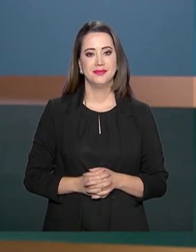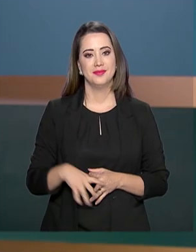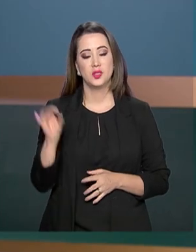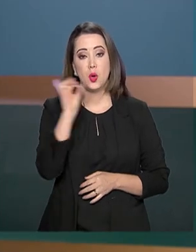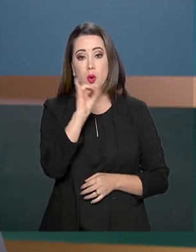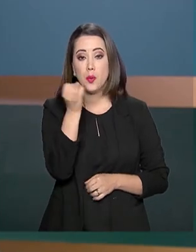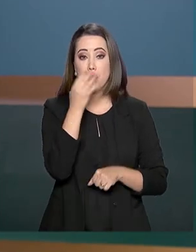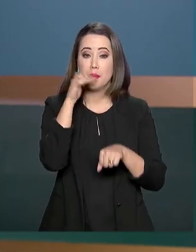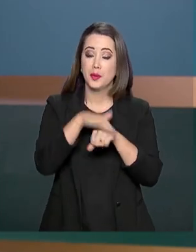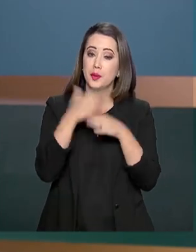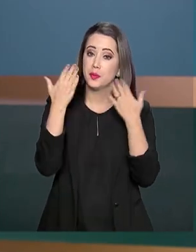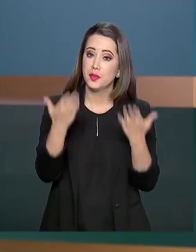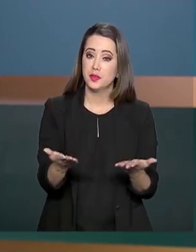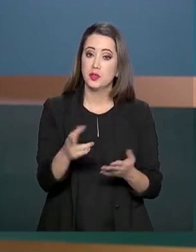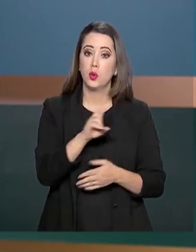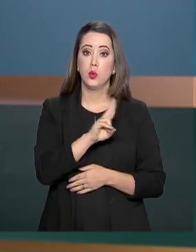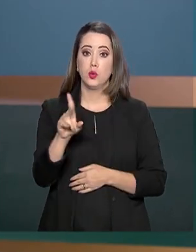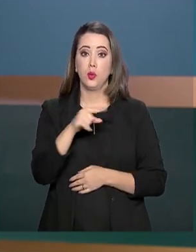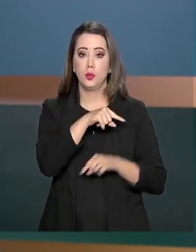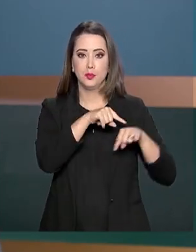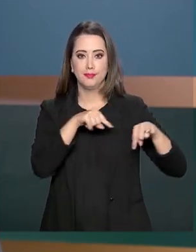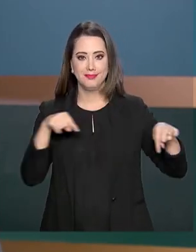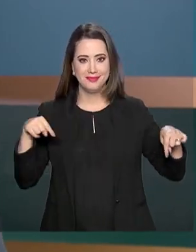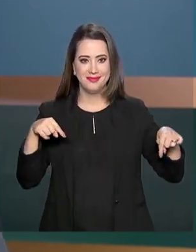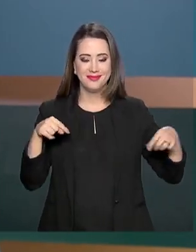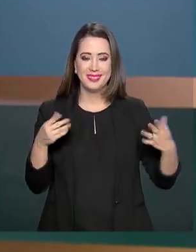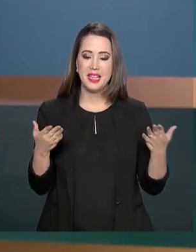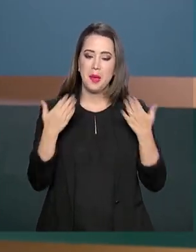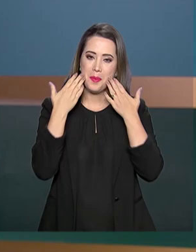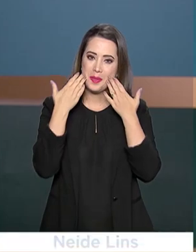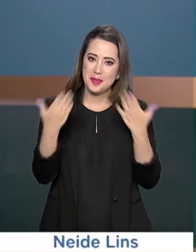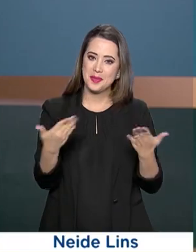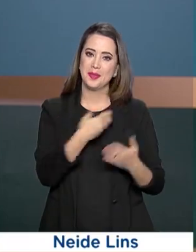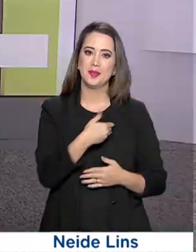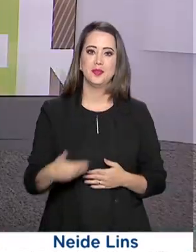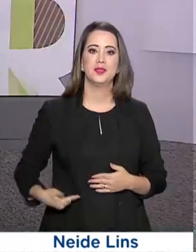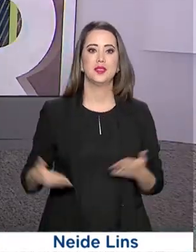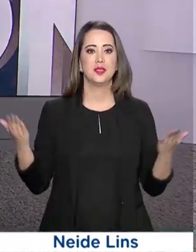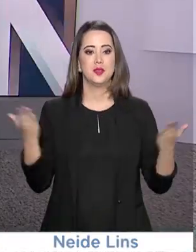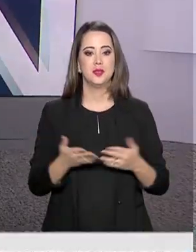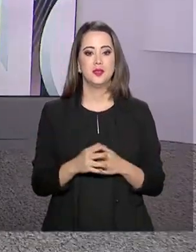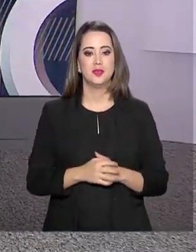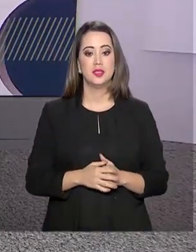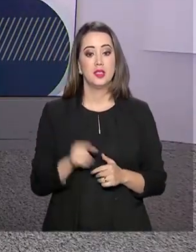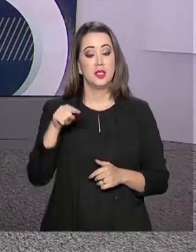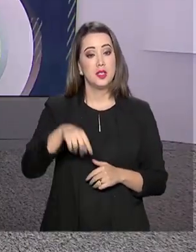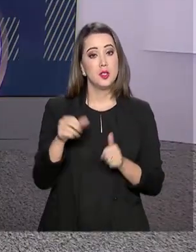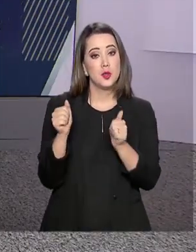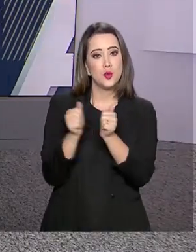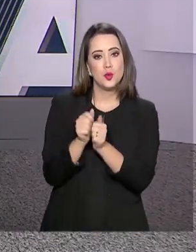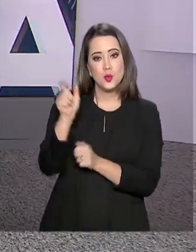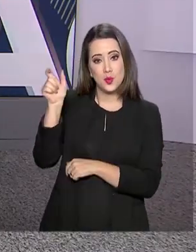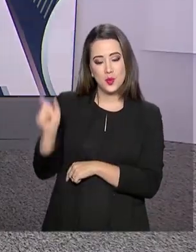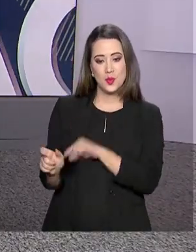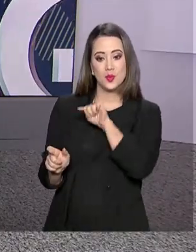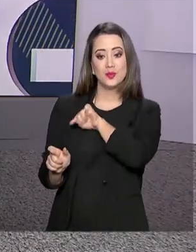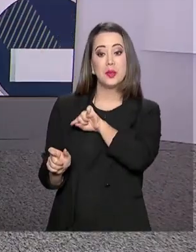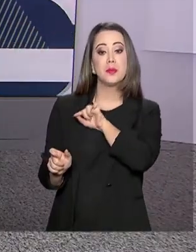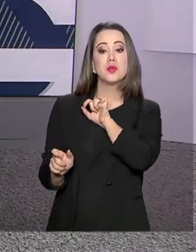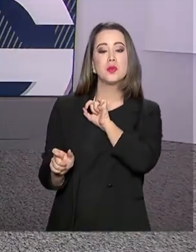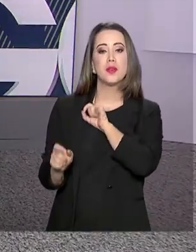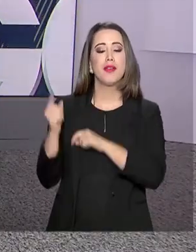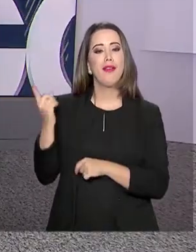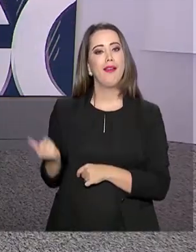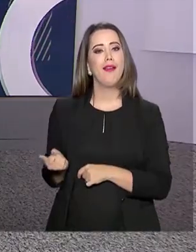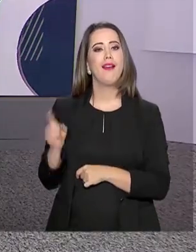Olá, boa noite para você. Eu sou o Roberto Camargo e o governo agora está no ar. E aqui no estúdio, na companhia da jornalista